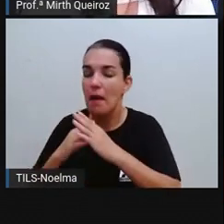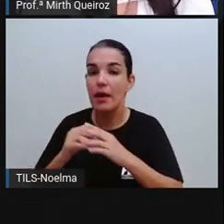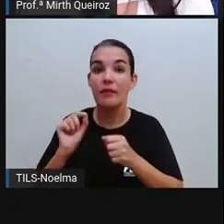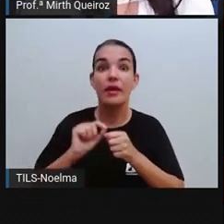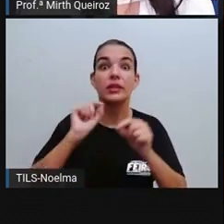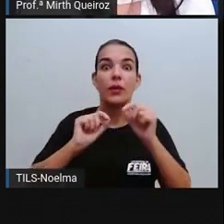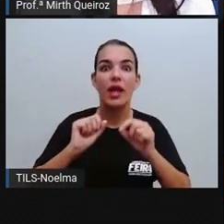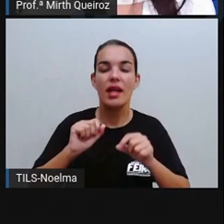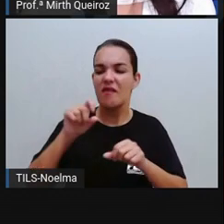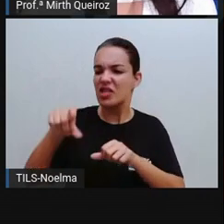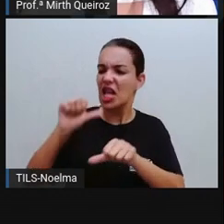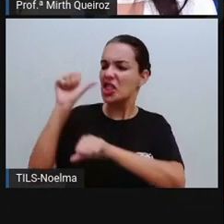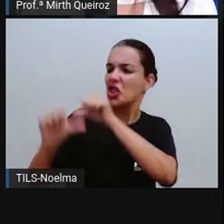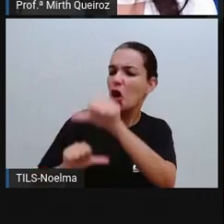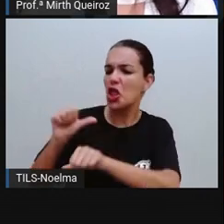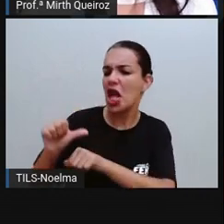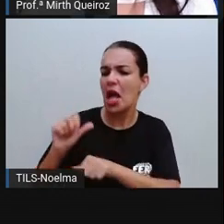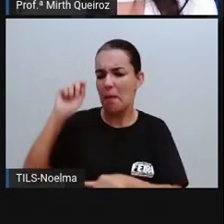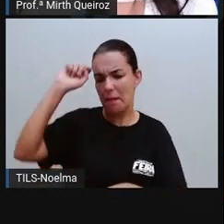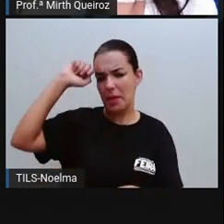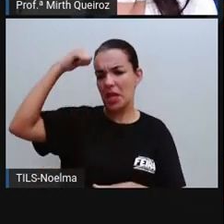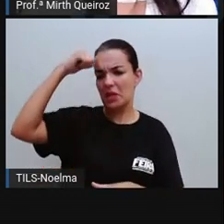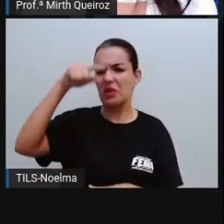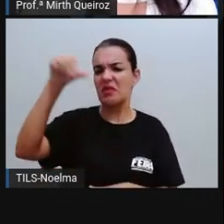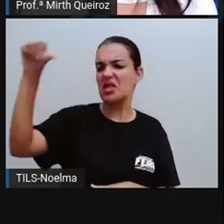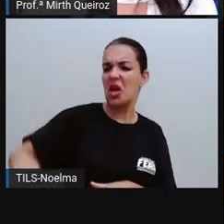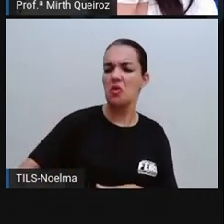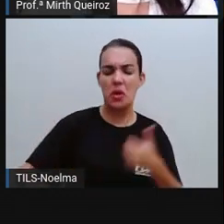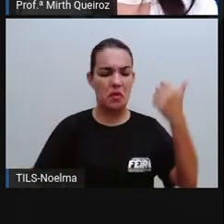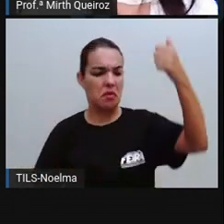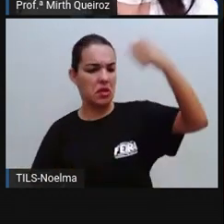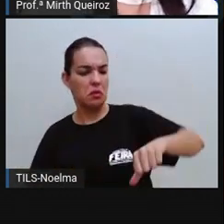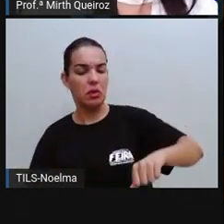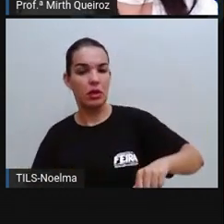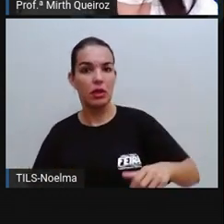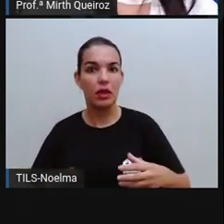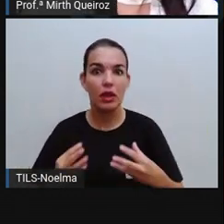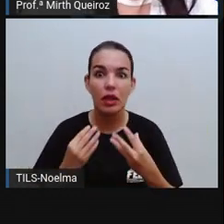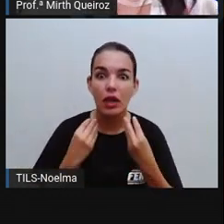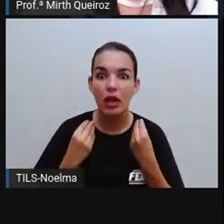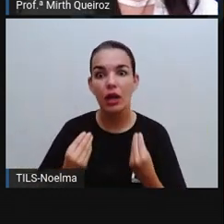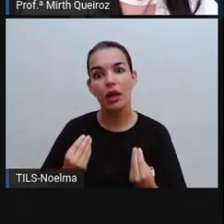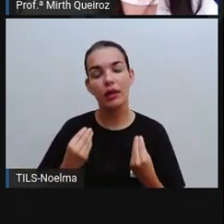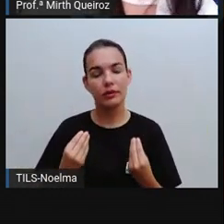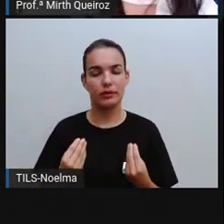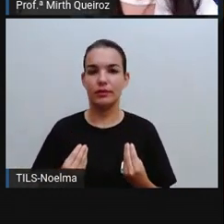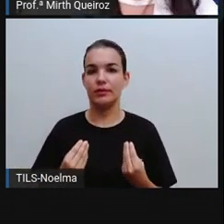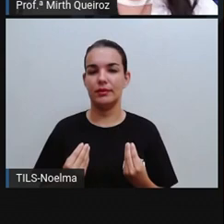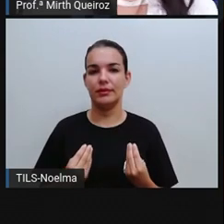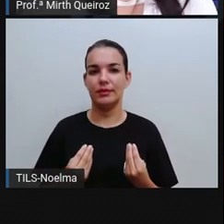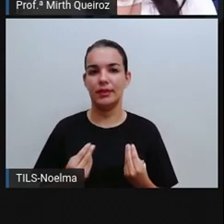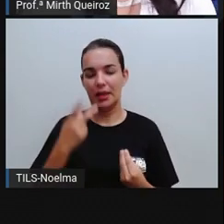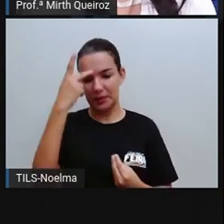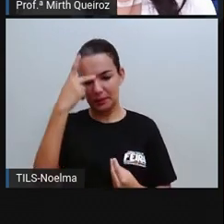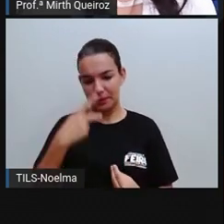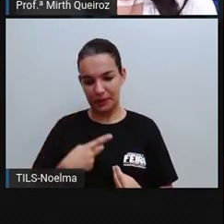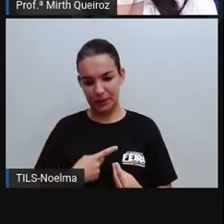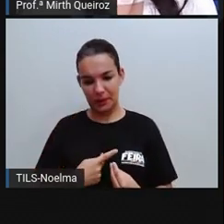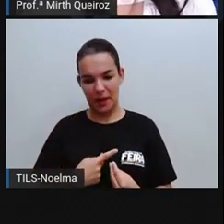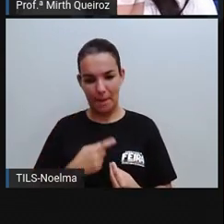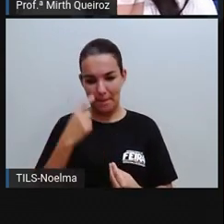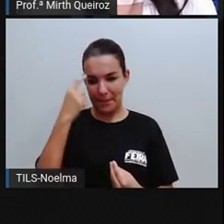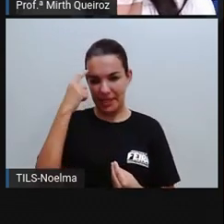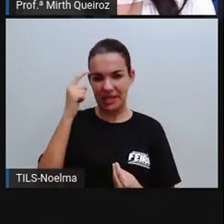algo ofensivo, manchado. Uma reputação, manchando nesse caso, né? Uma reputação antes limpa.